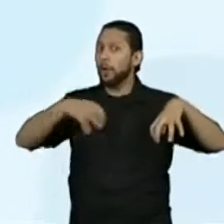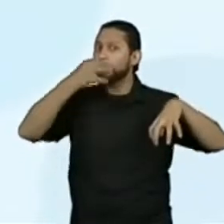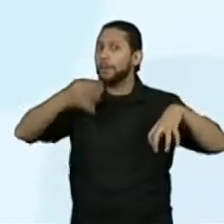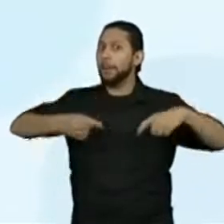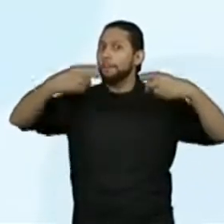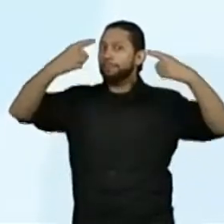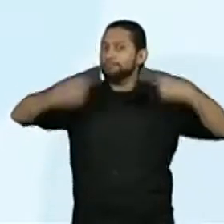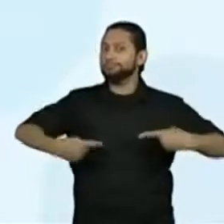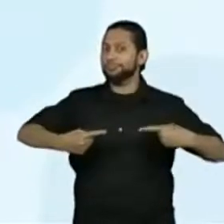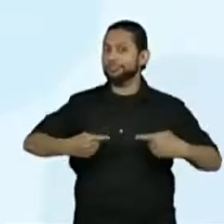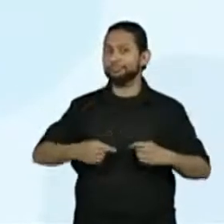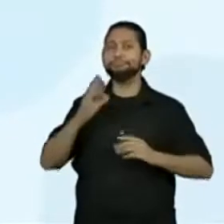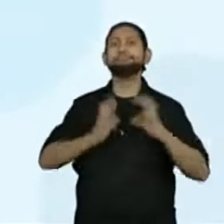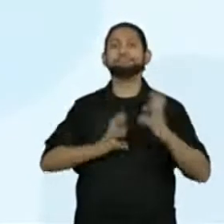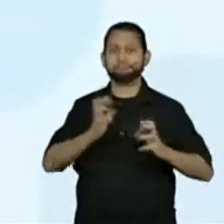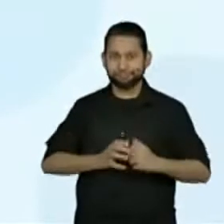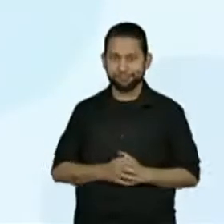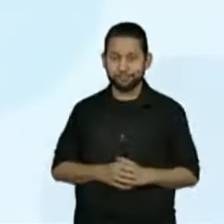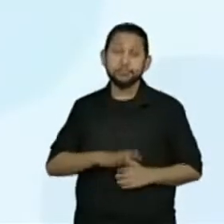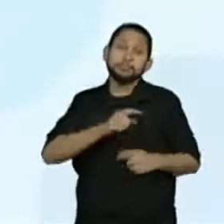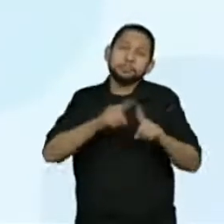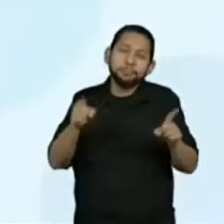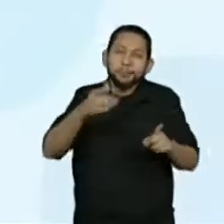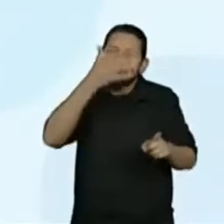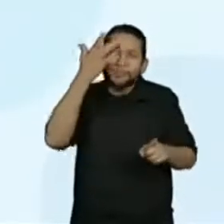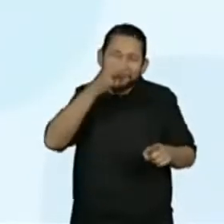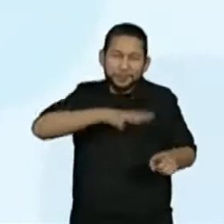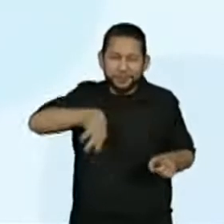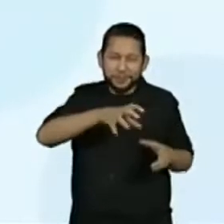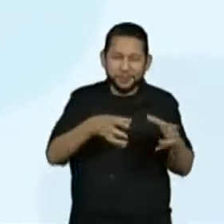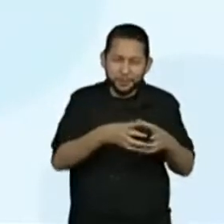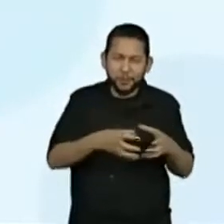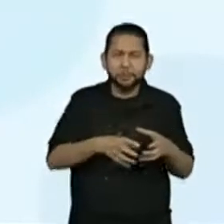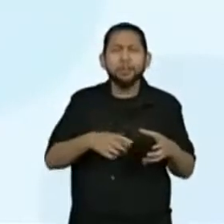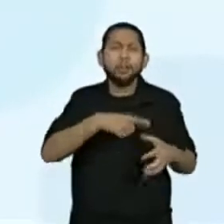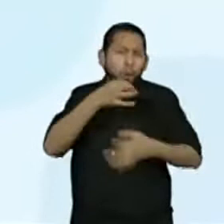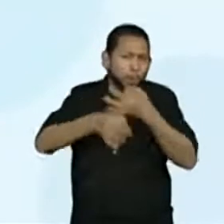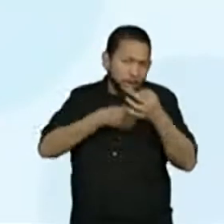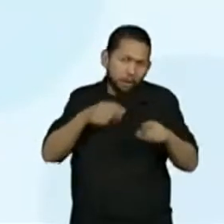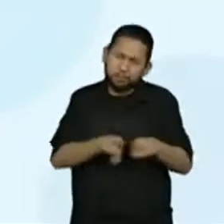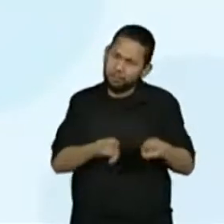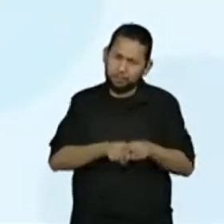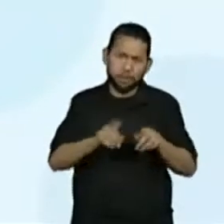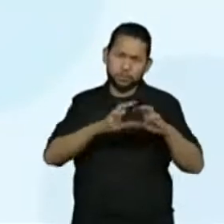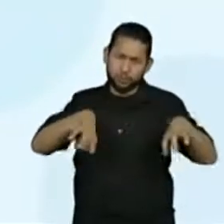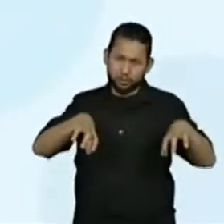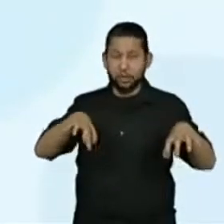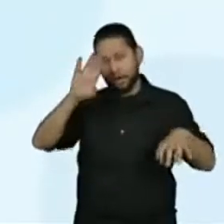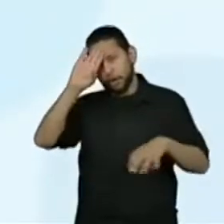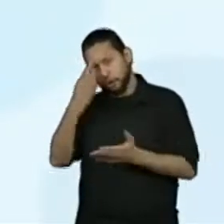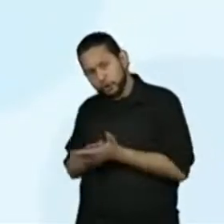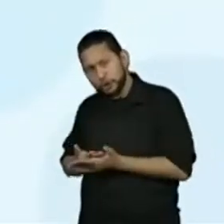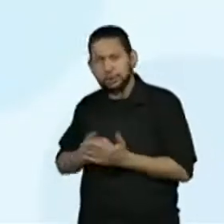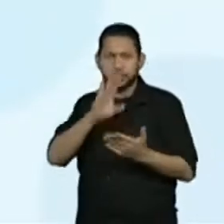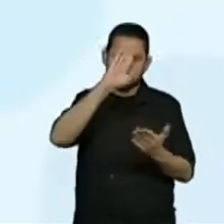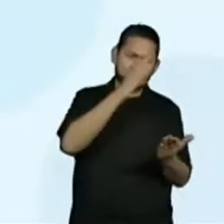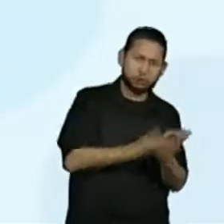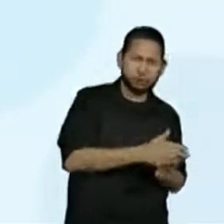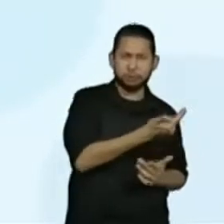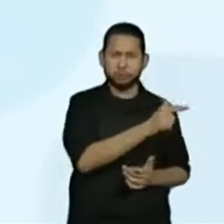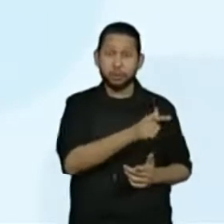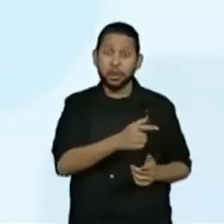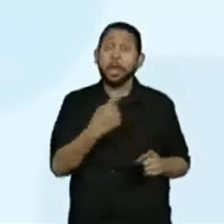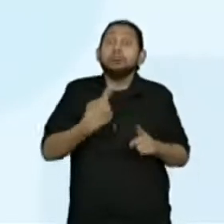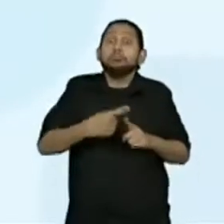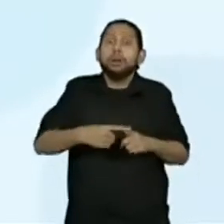A verdade é que a população também continua dividida entre os que acreditam ou não em discos